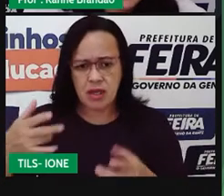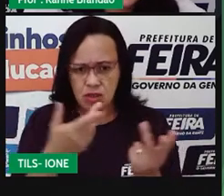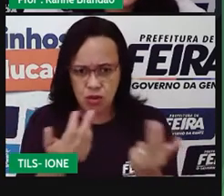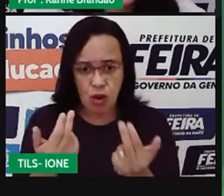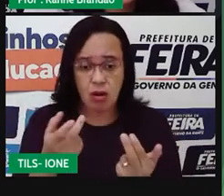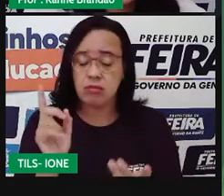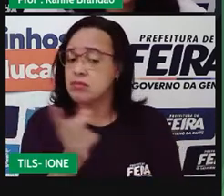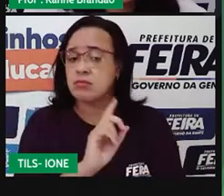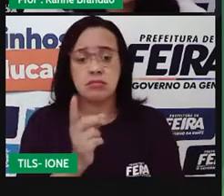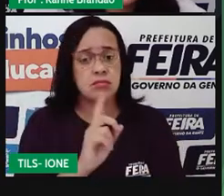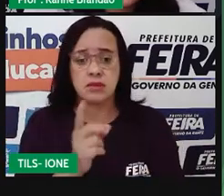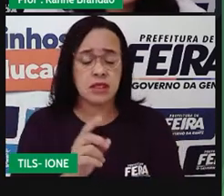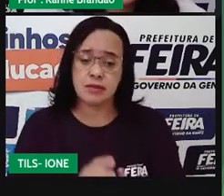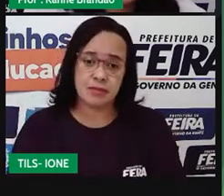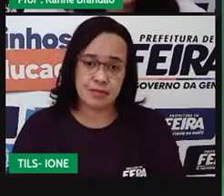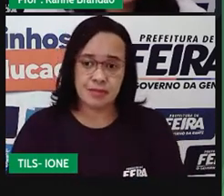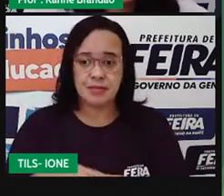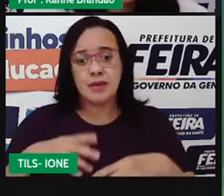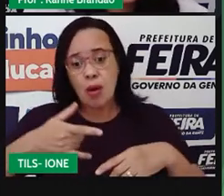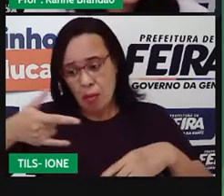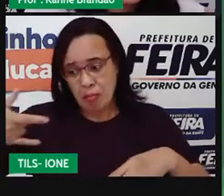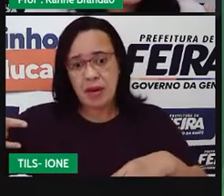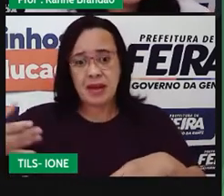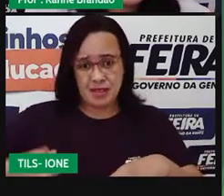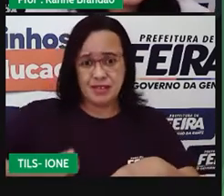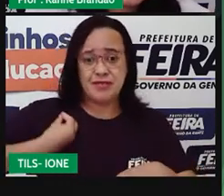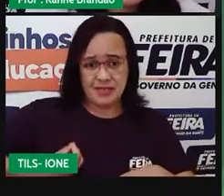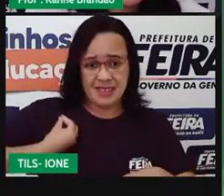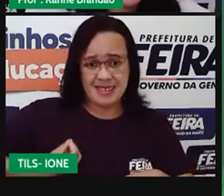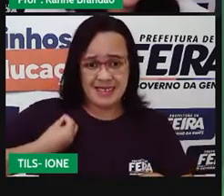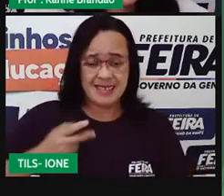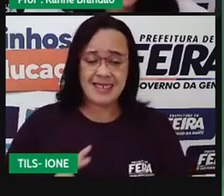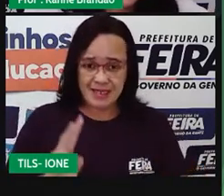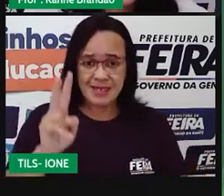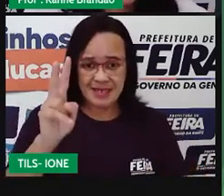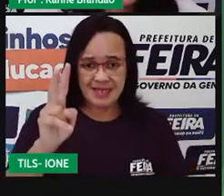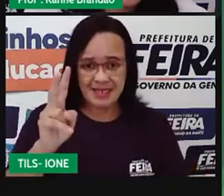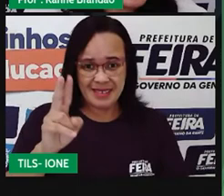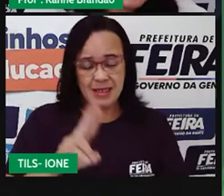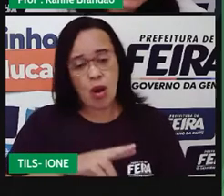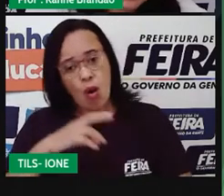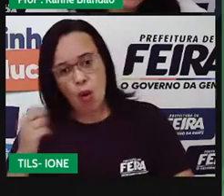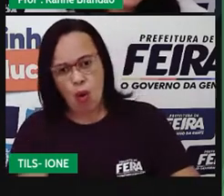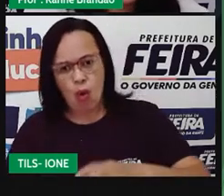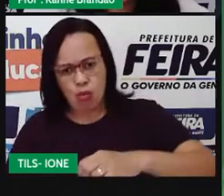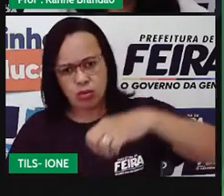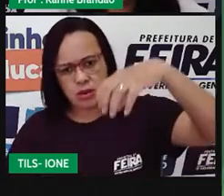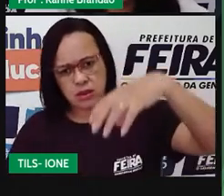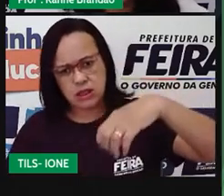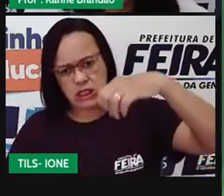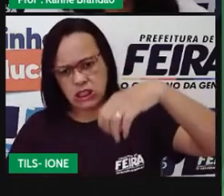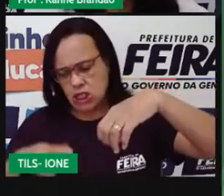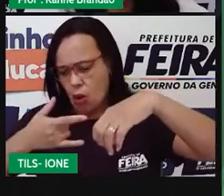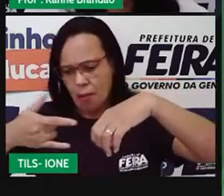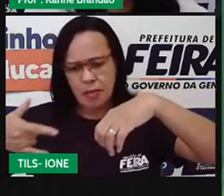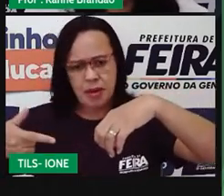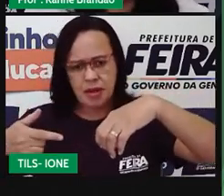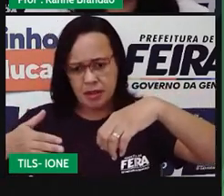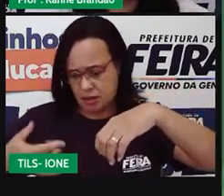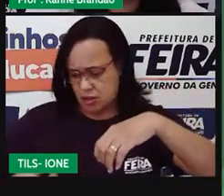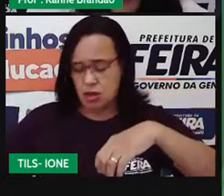um desastre? A anemora, se o peixinho morrer, a anemora vai morrer? Não. Se a anemora